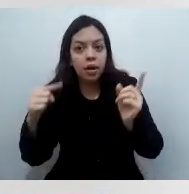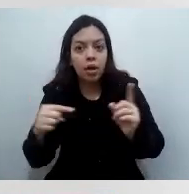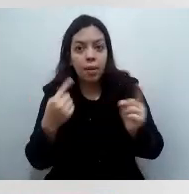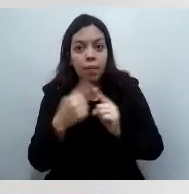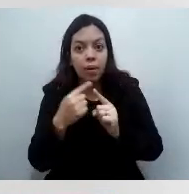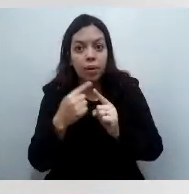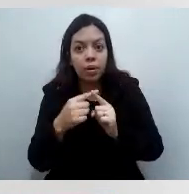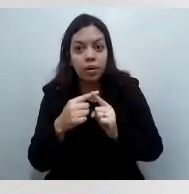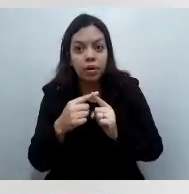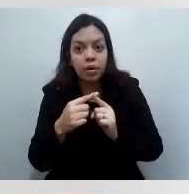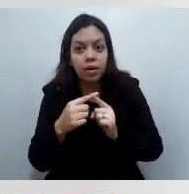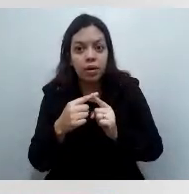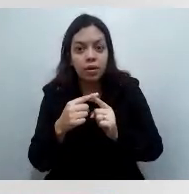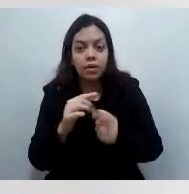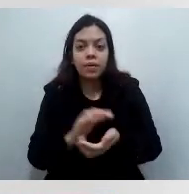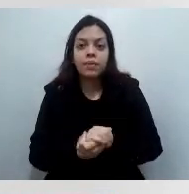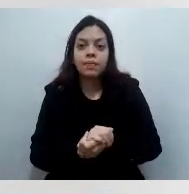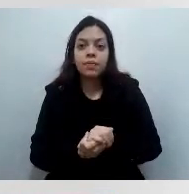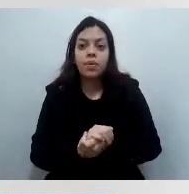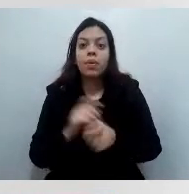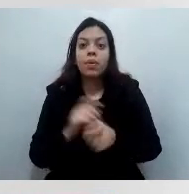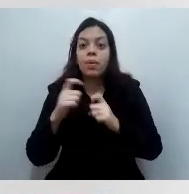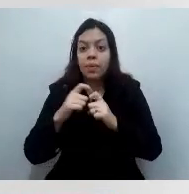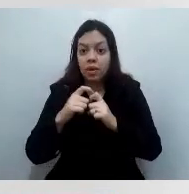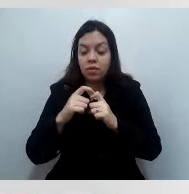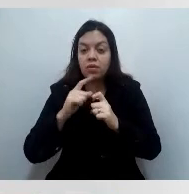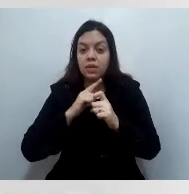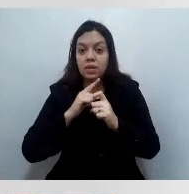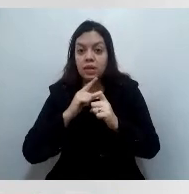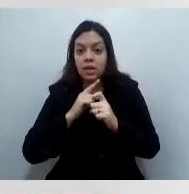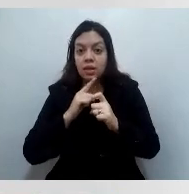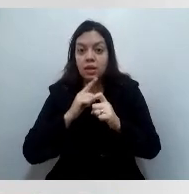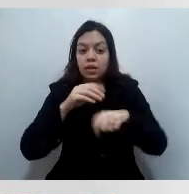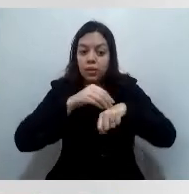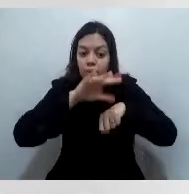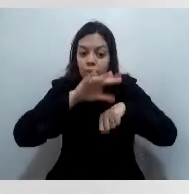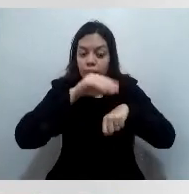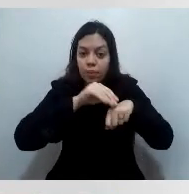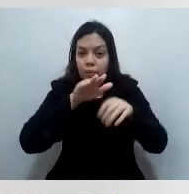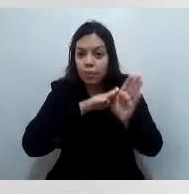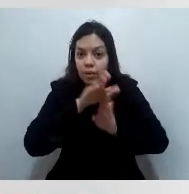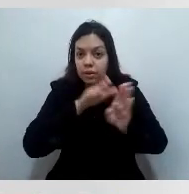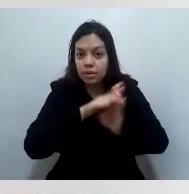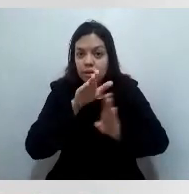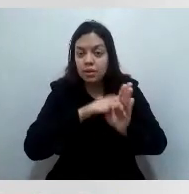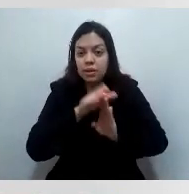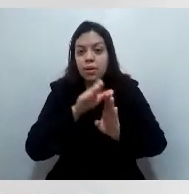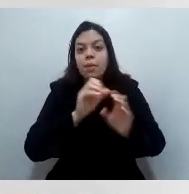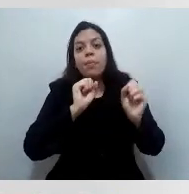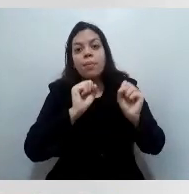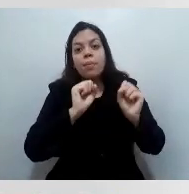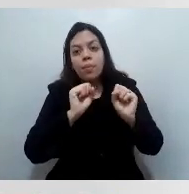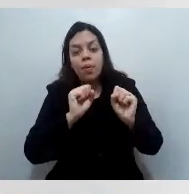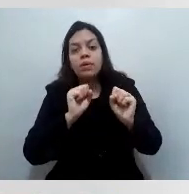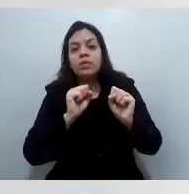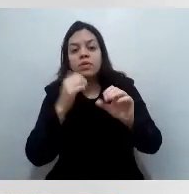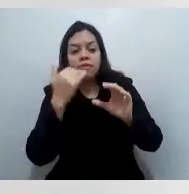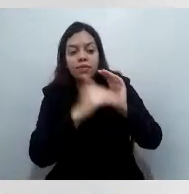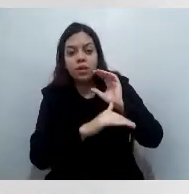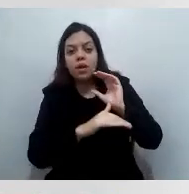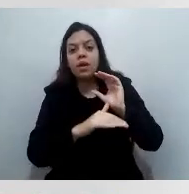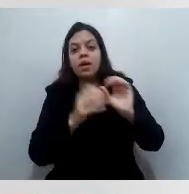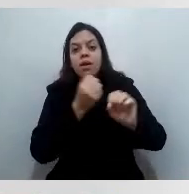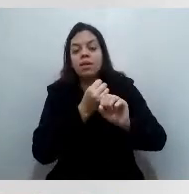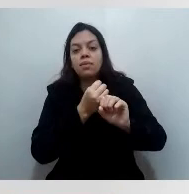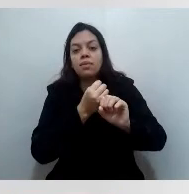o médico já tem orientação e pode até enviar online para seu paciente a receita, a